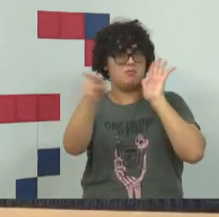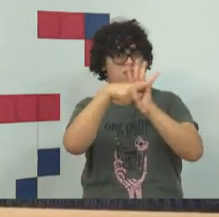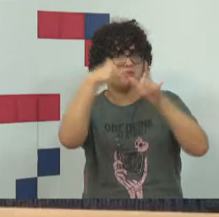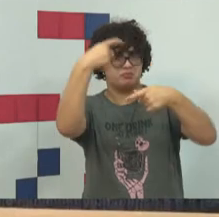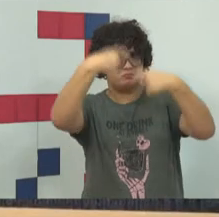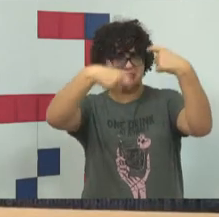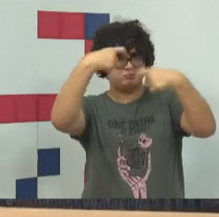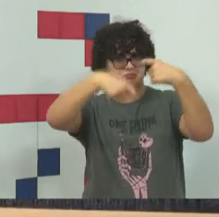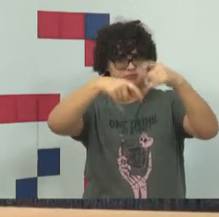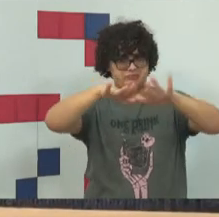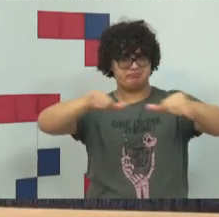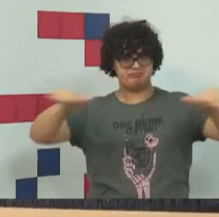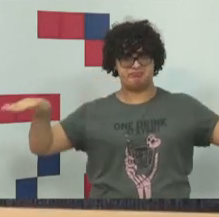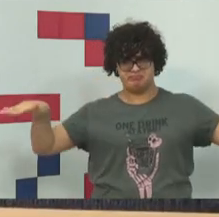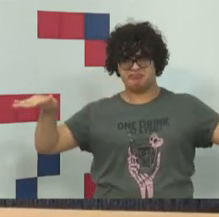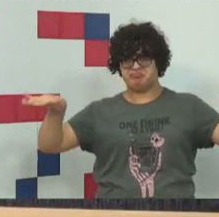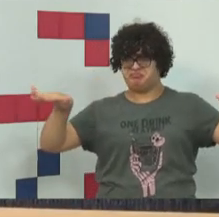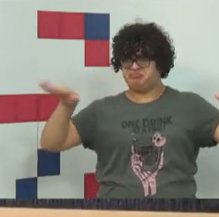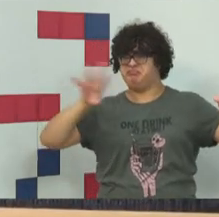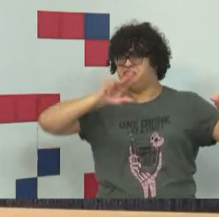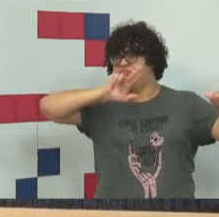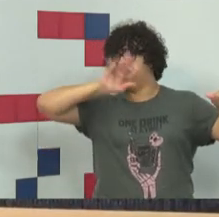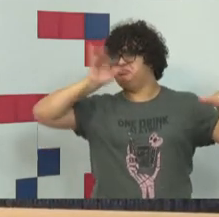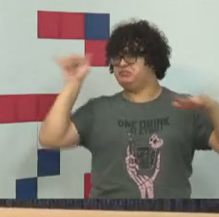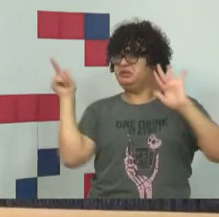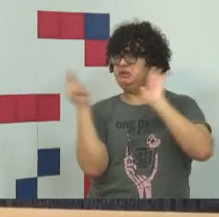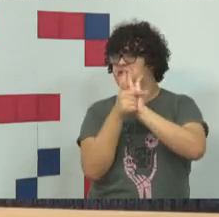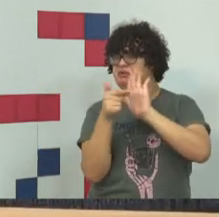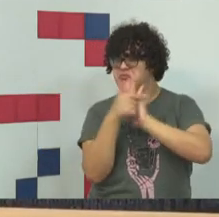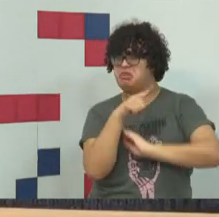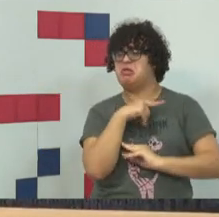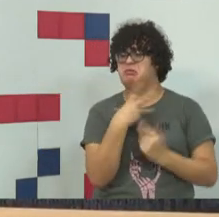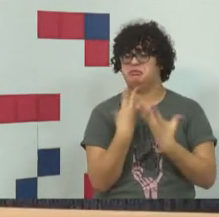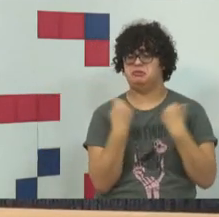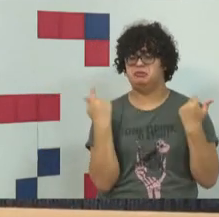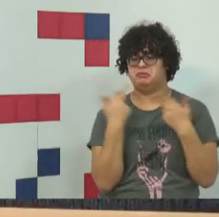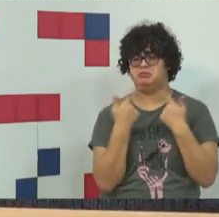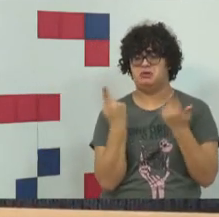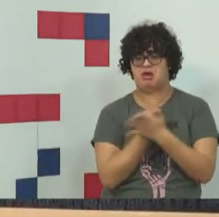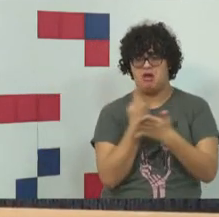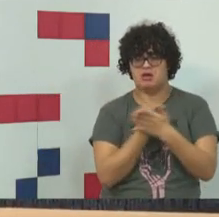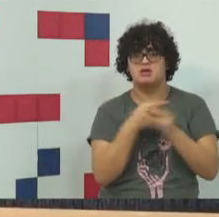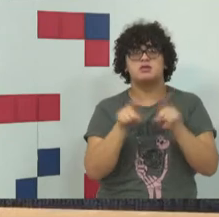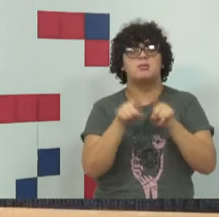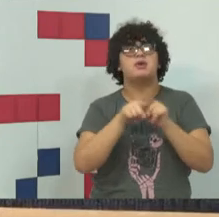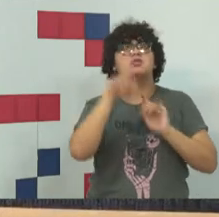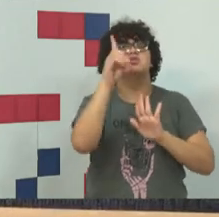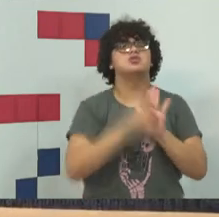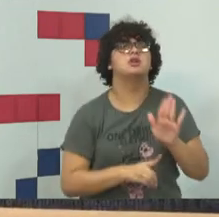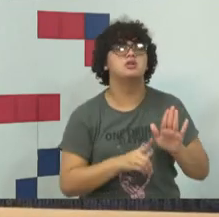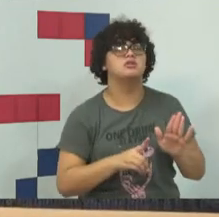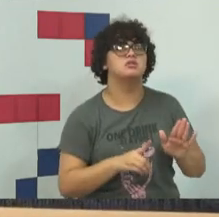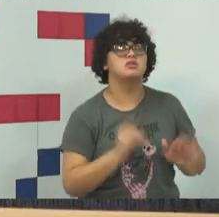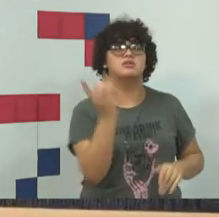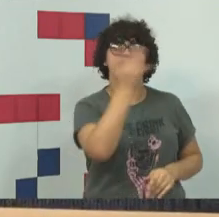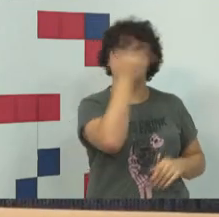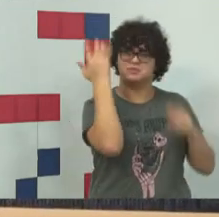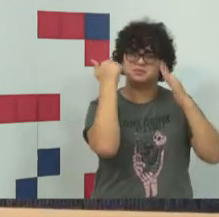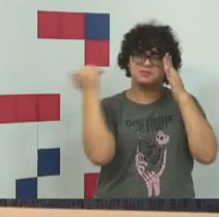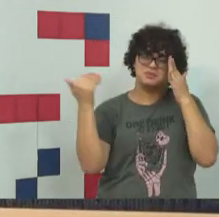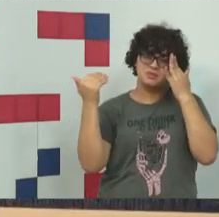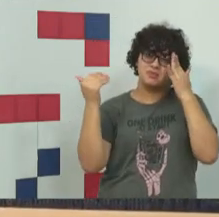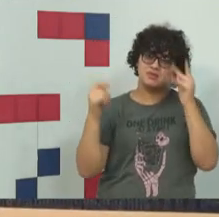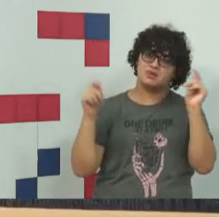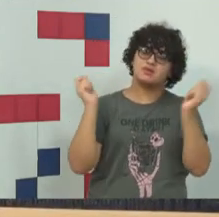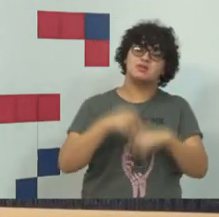infantil. Seriam essas, e também com os direitos de autor. Foram essas